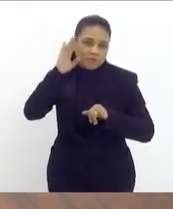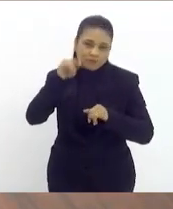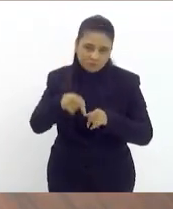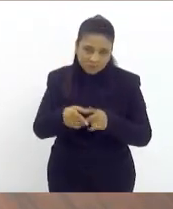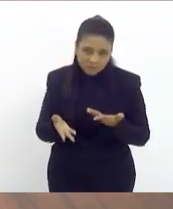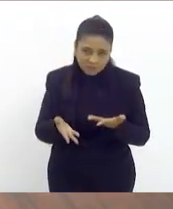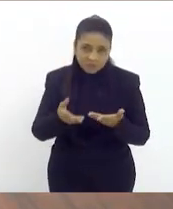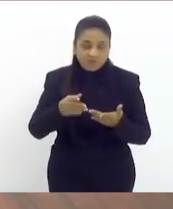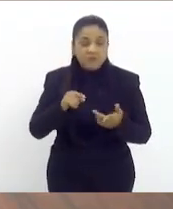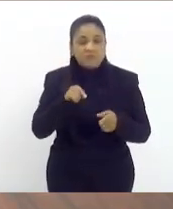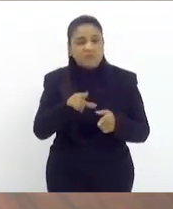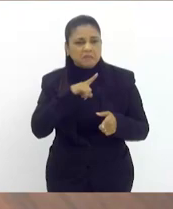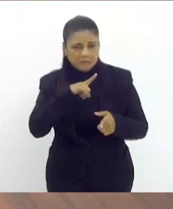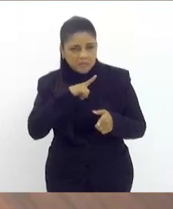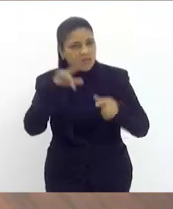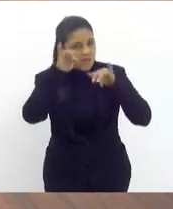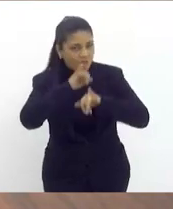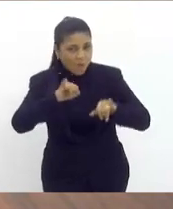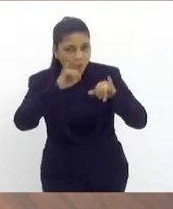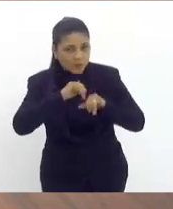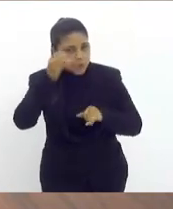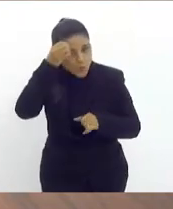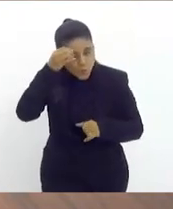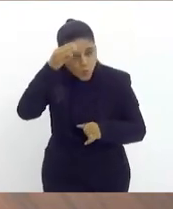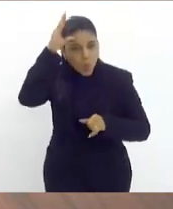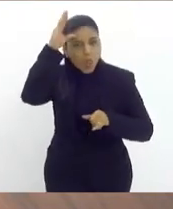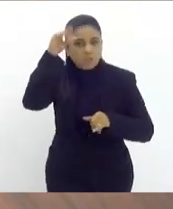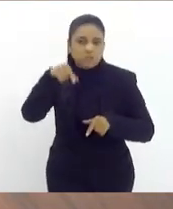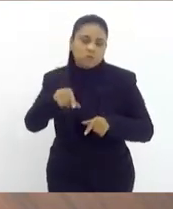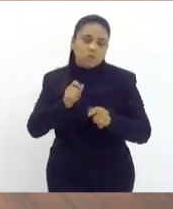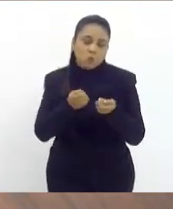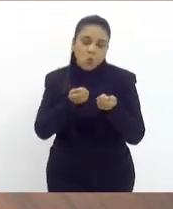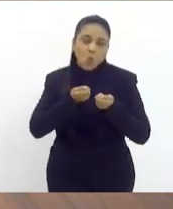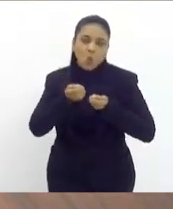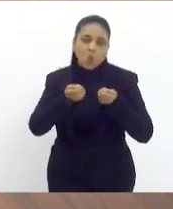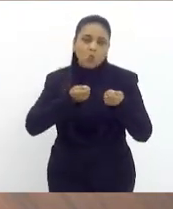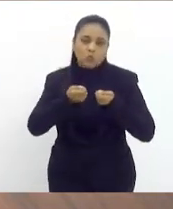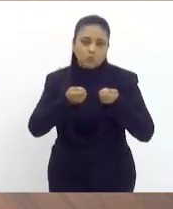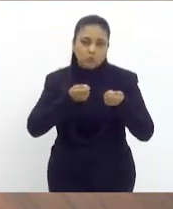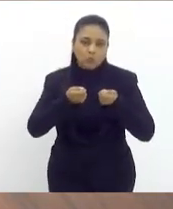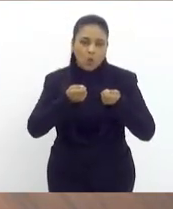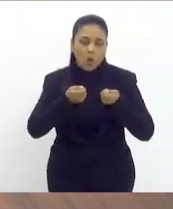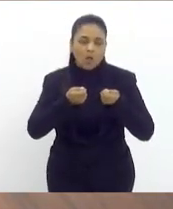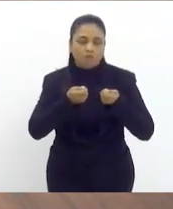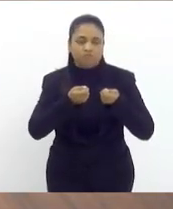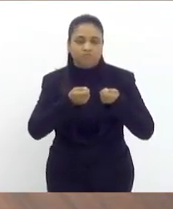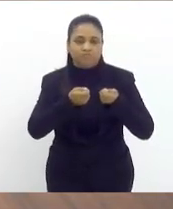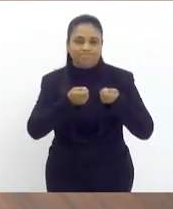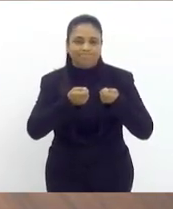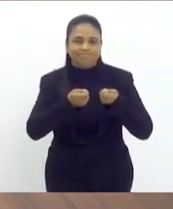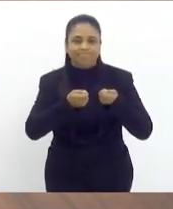a ter poder, o poder de controlar e fazer o seu controle